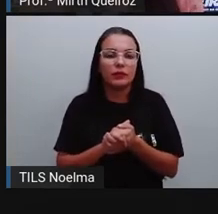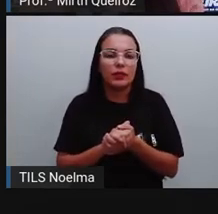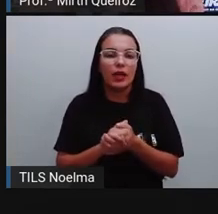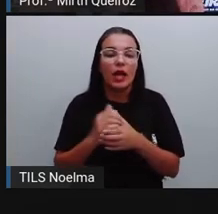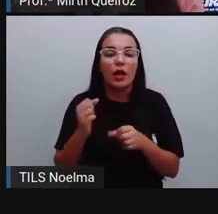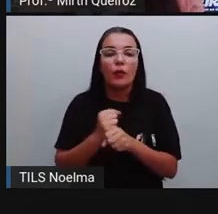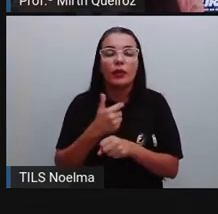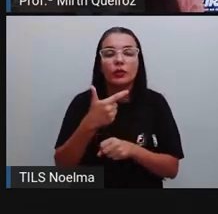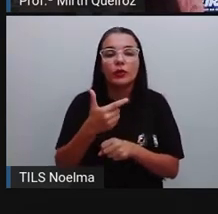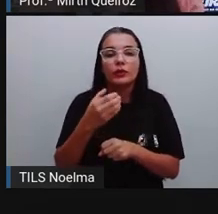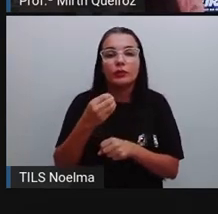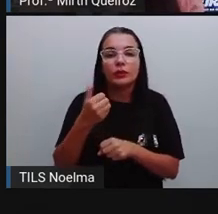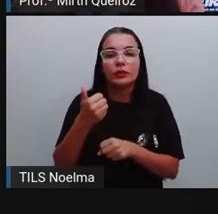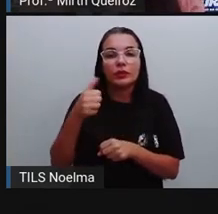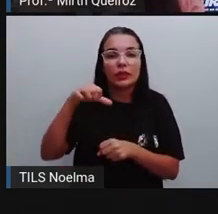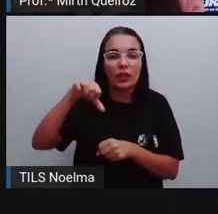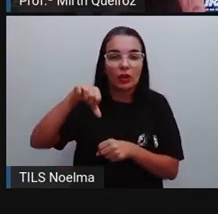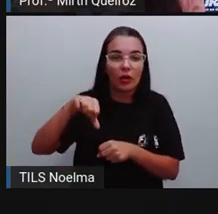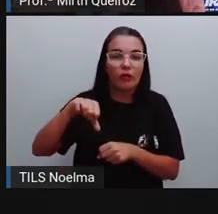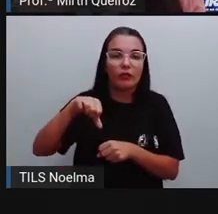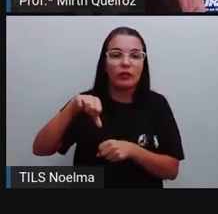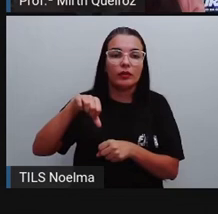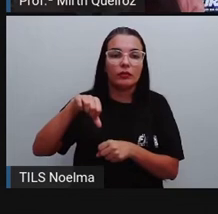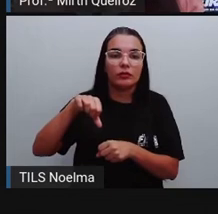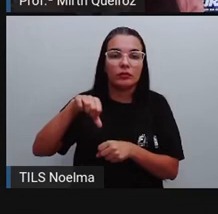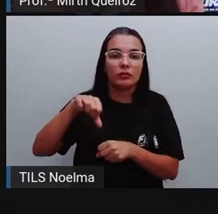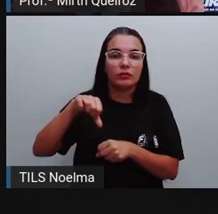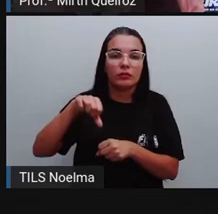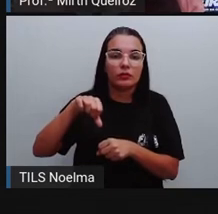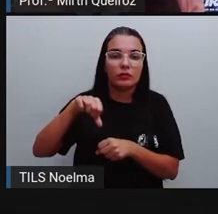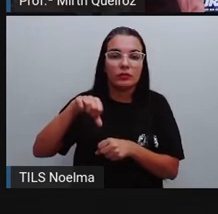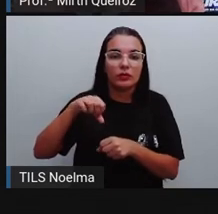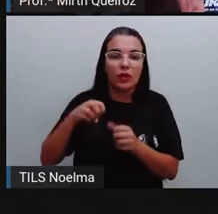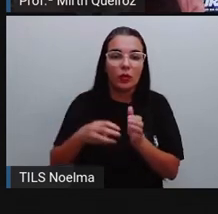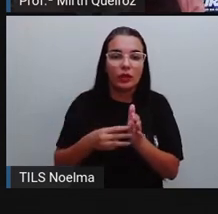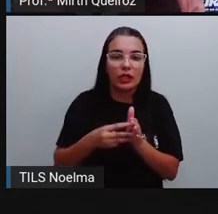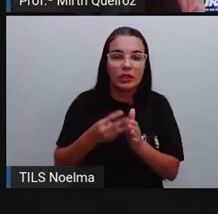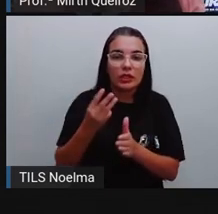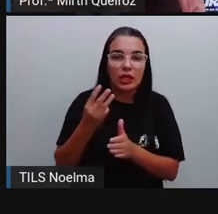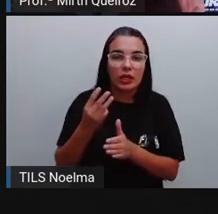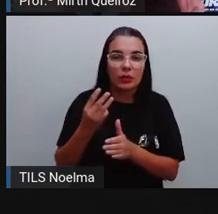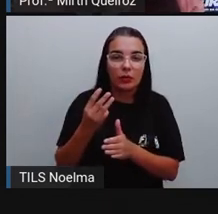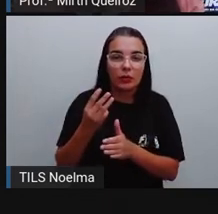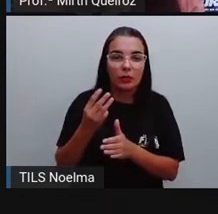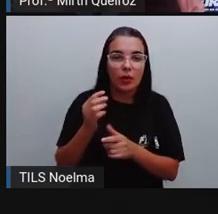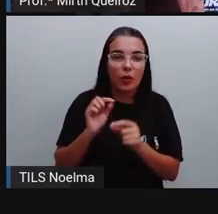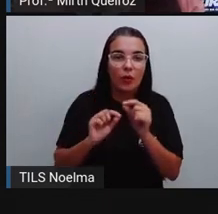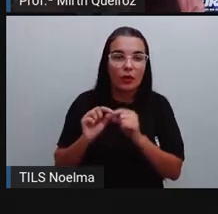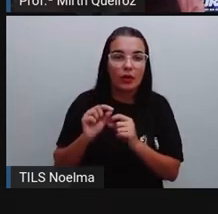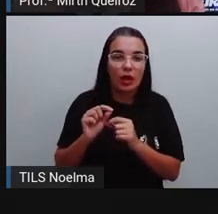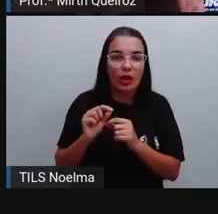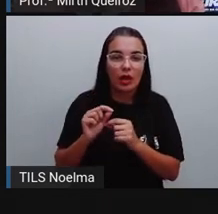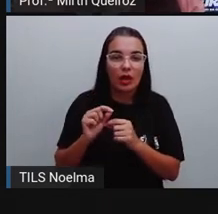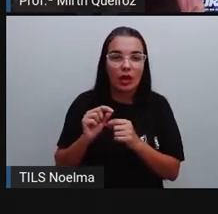E o terceiro colocado, 23